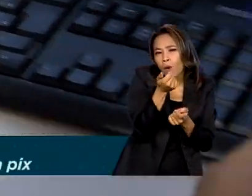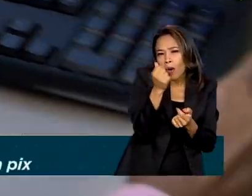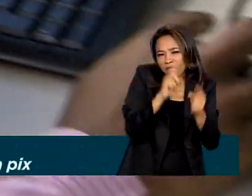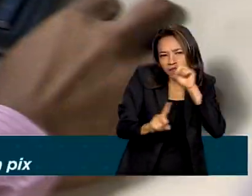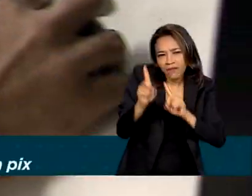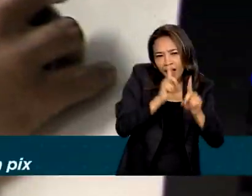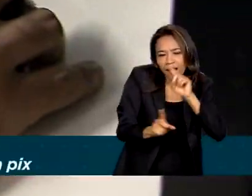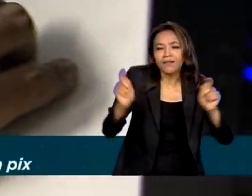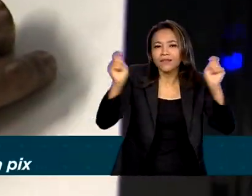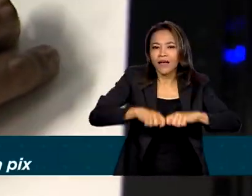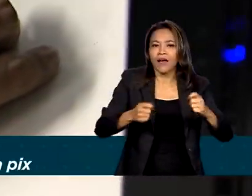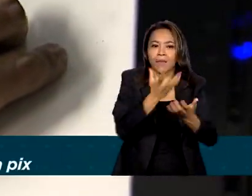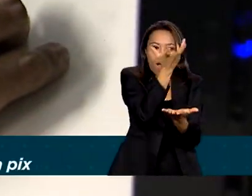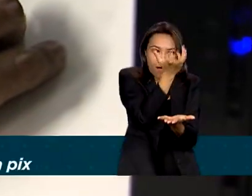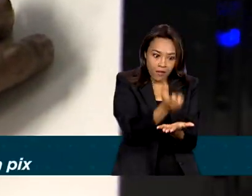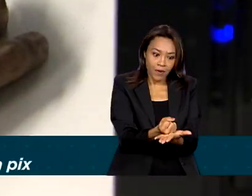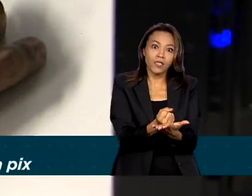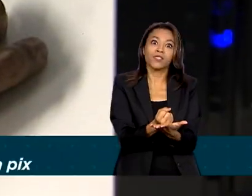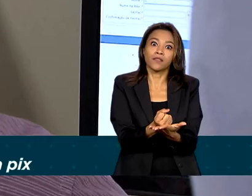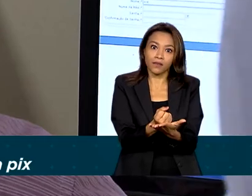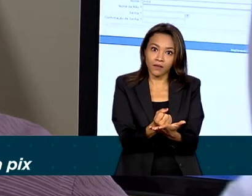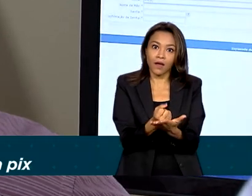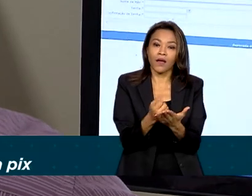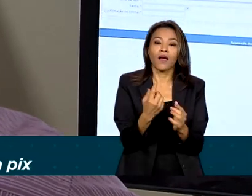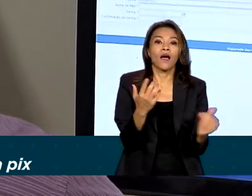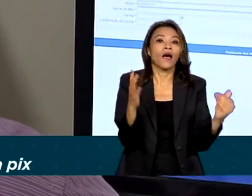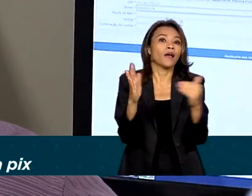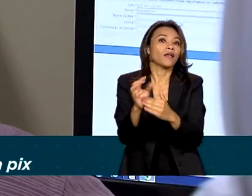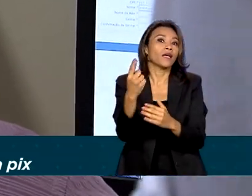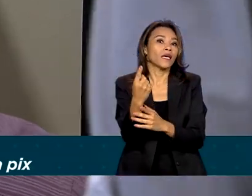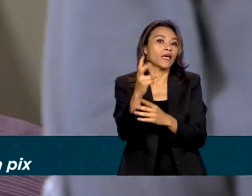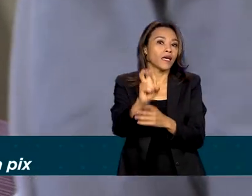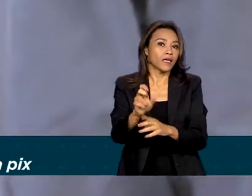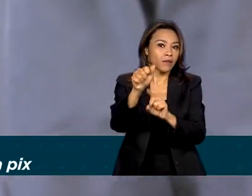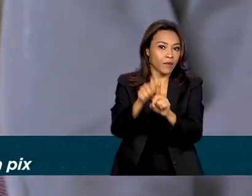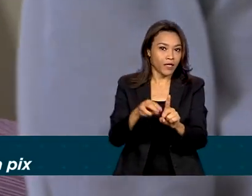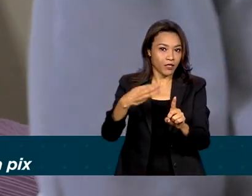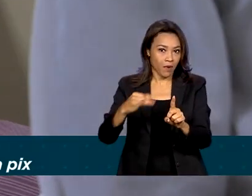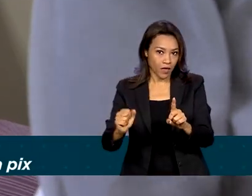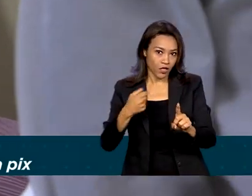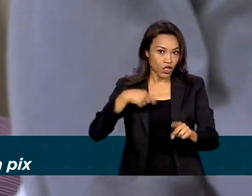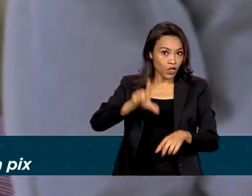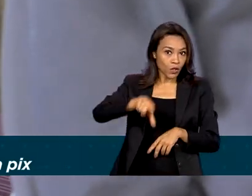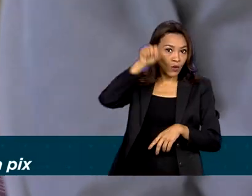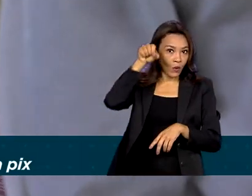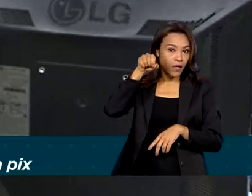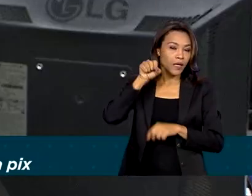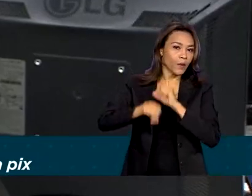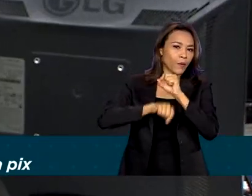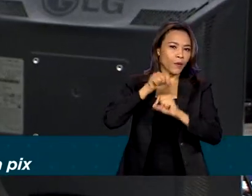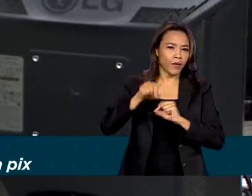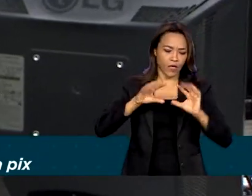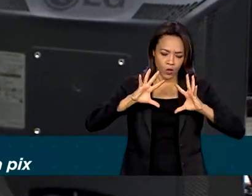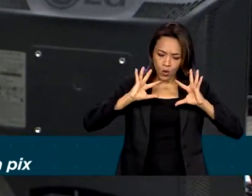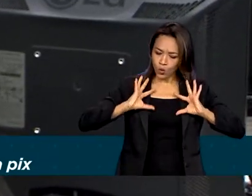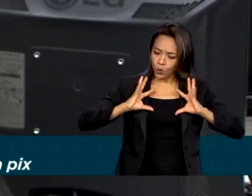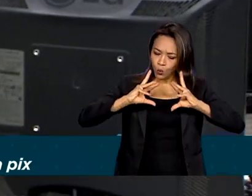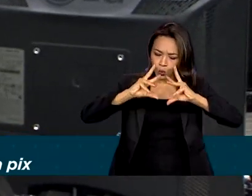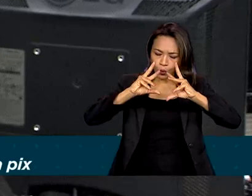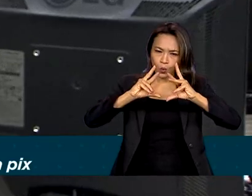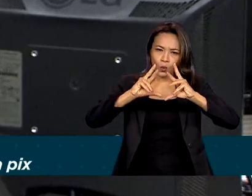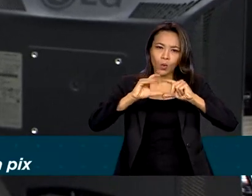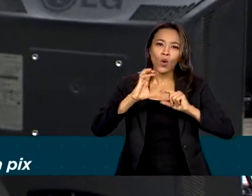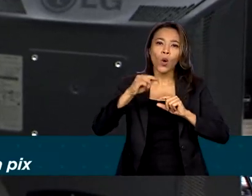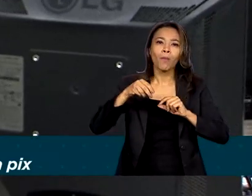ser baixado desde o início do prazo, em 15 de março. E o contribuinte que escolher o modelo completo da declaração pode